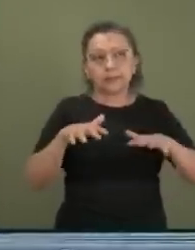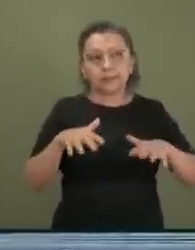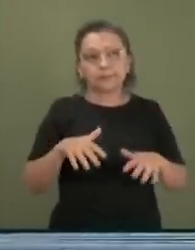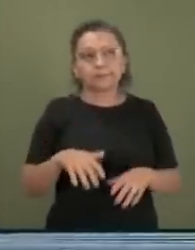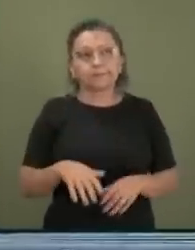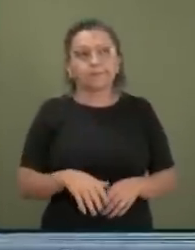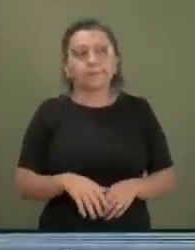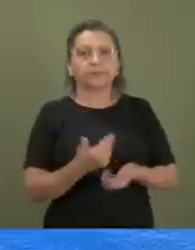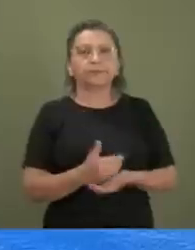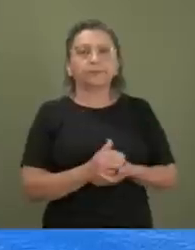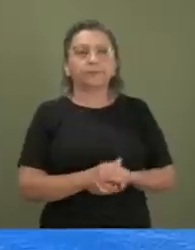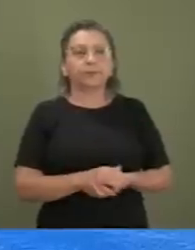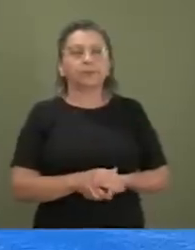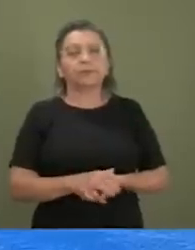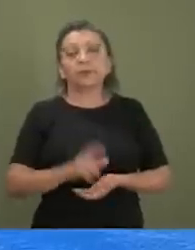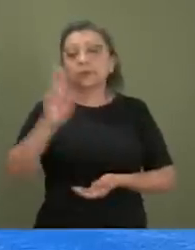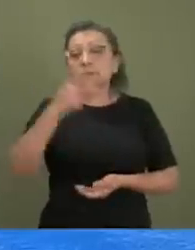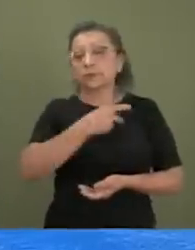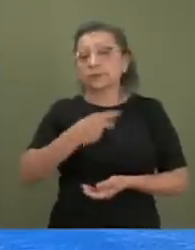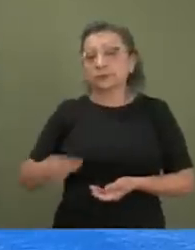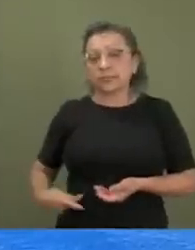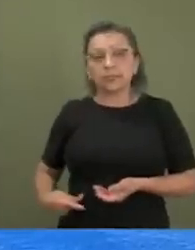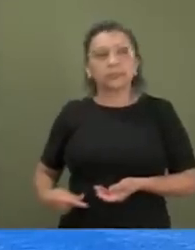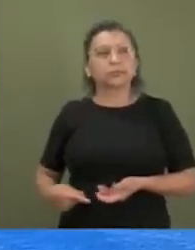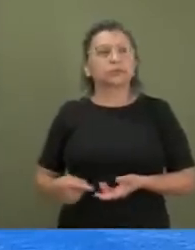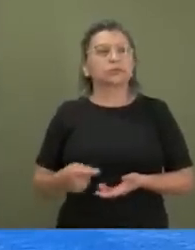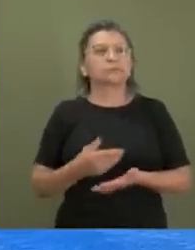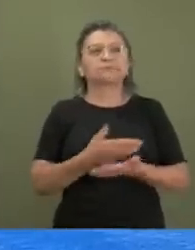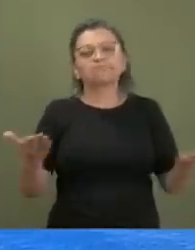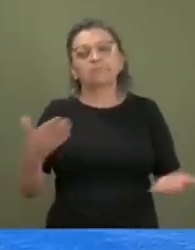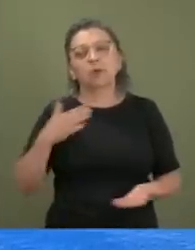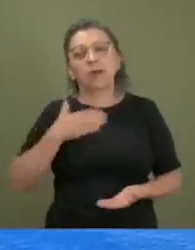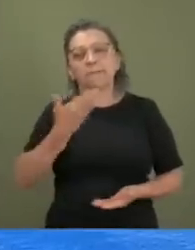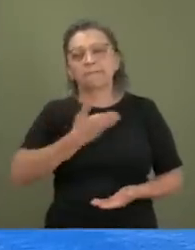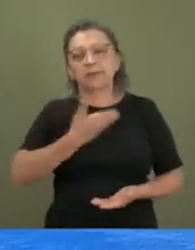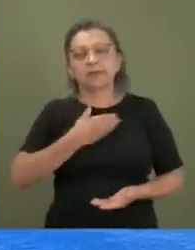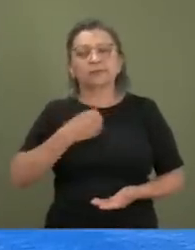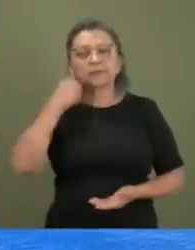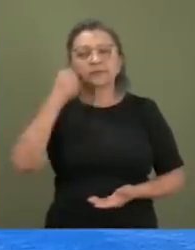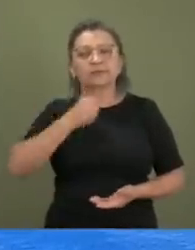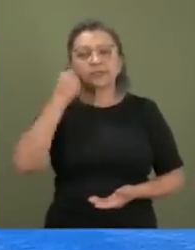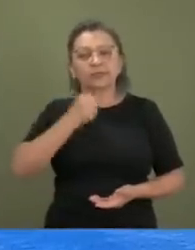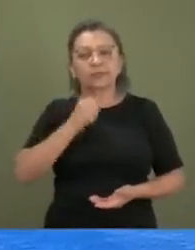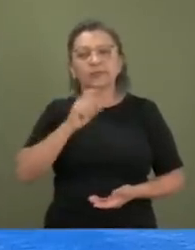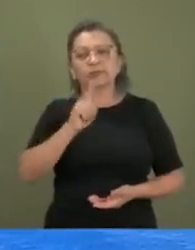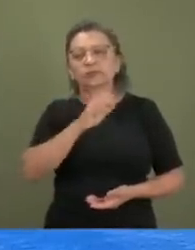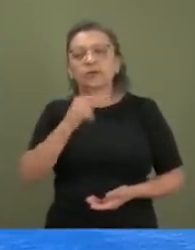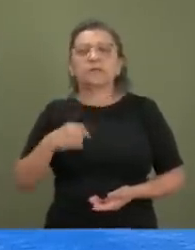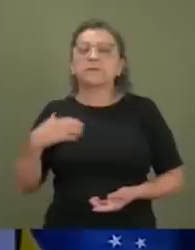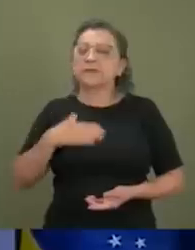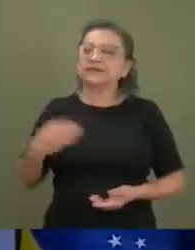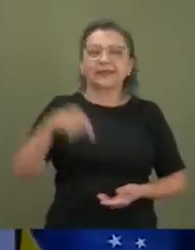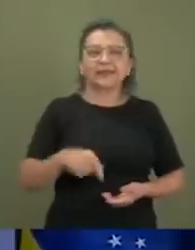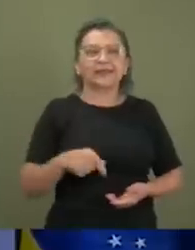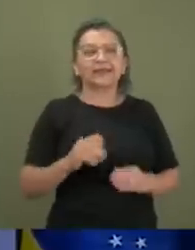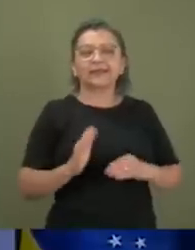também por 10 minutos. Senhor Presidente Flávio Arnes, meu amigo senador Girão, um prazer estar aqui na Câmara Alta da República para debater